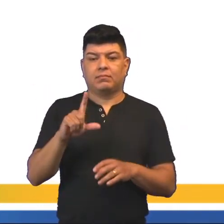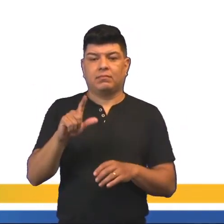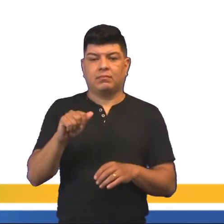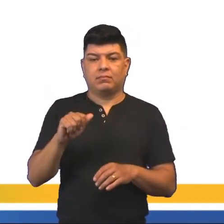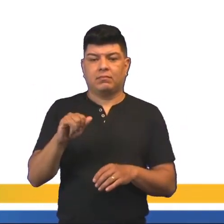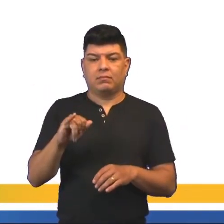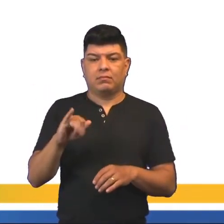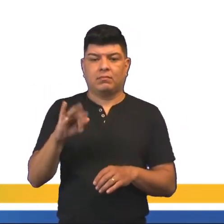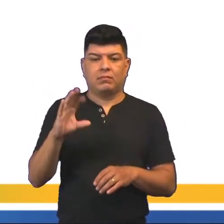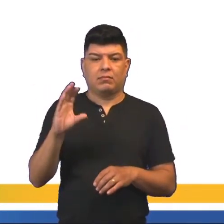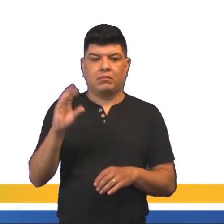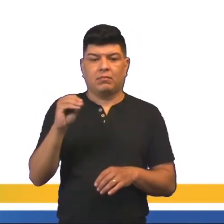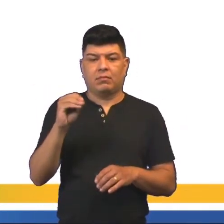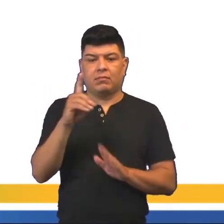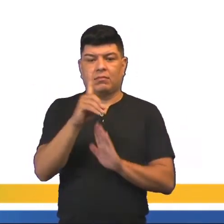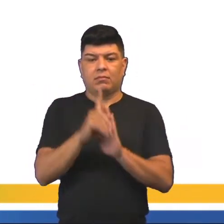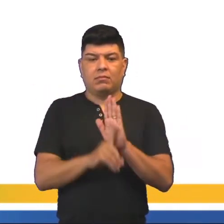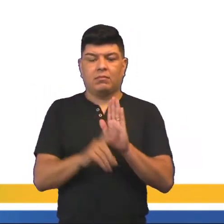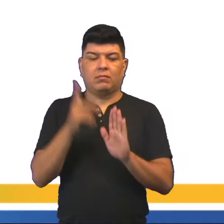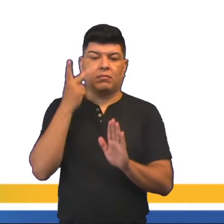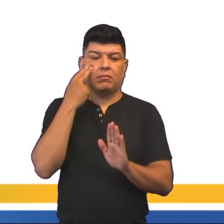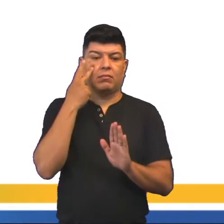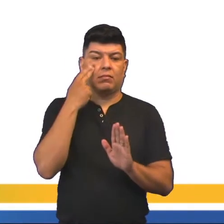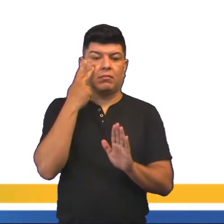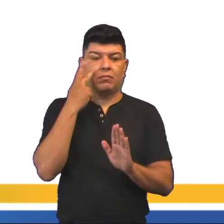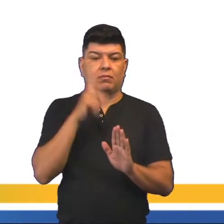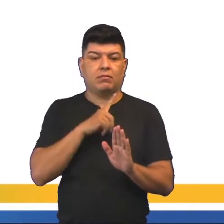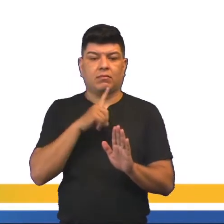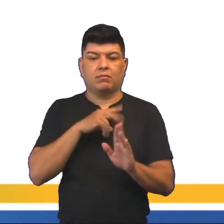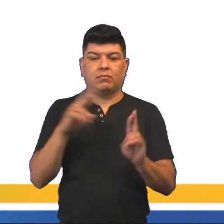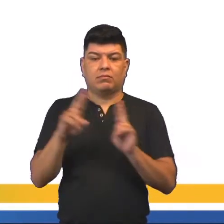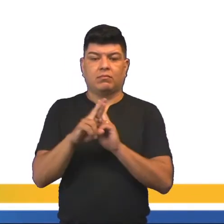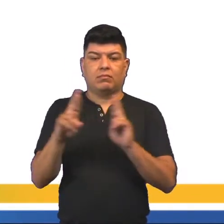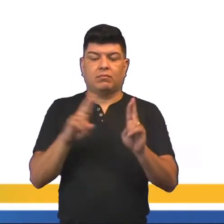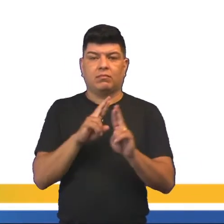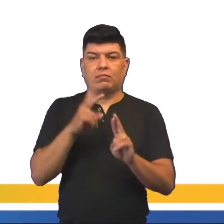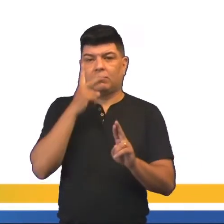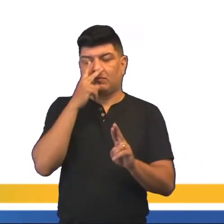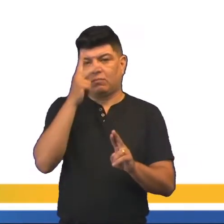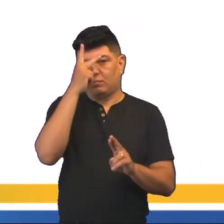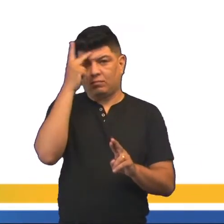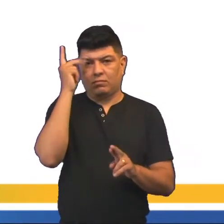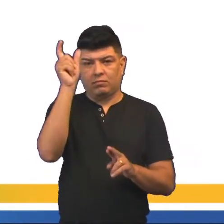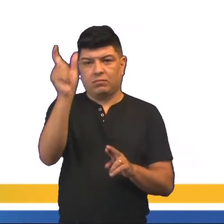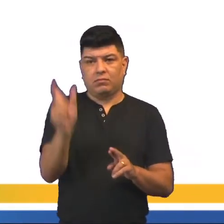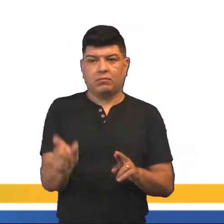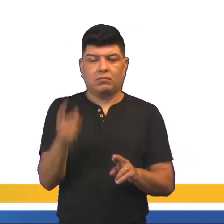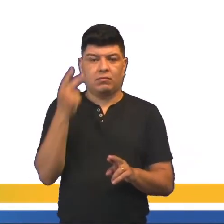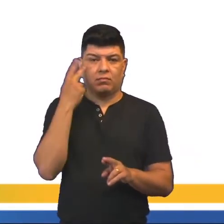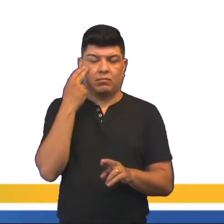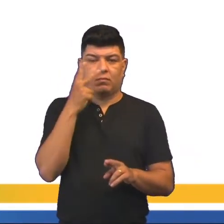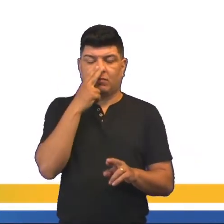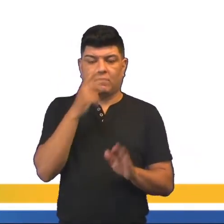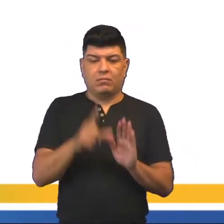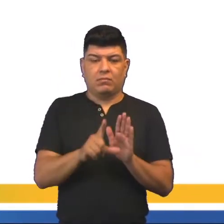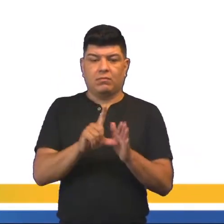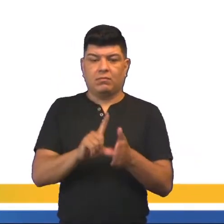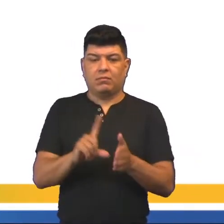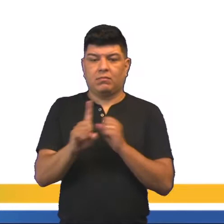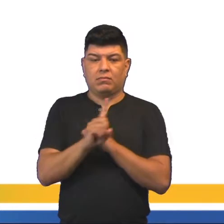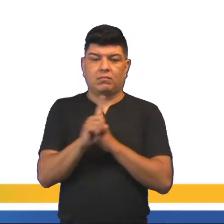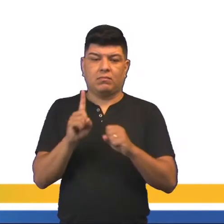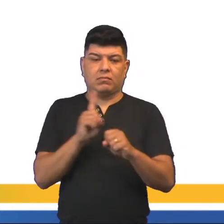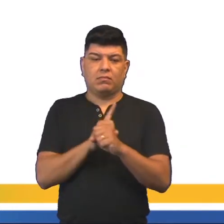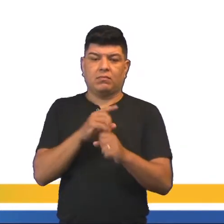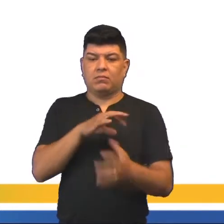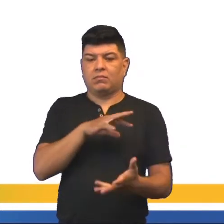a defesa dos direitos naturais, que são aqueles que têm relação com a natureza dos indivíduos, anteriores à sociedade